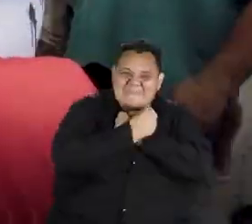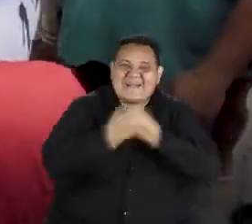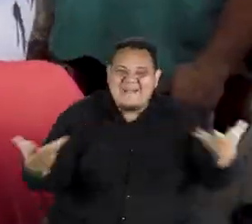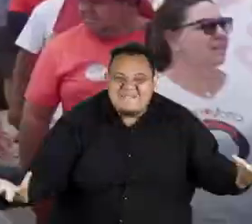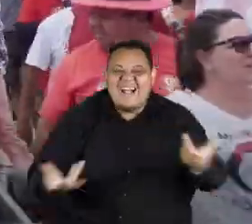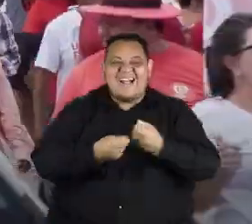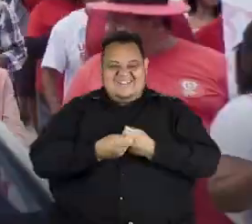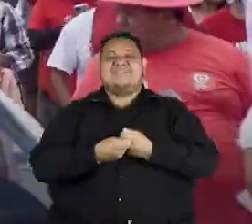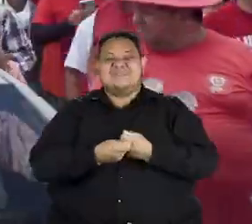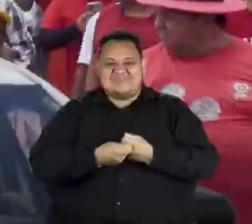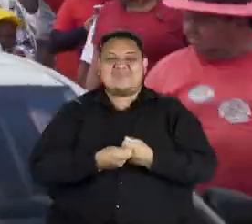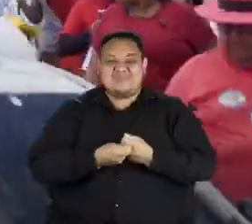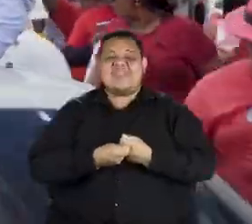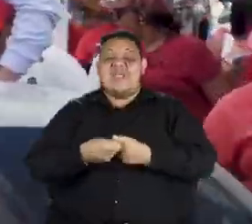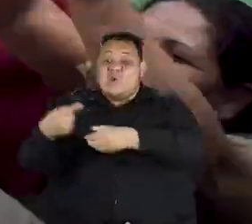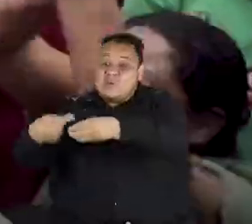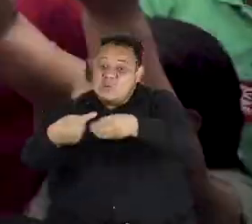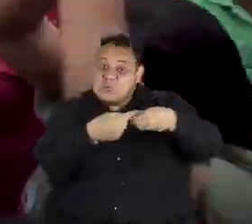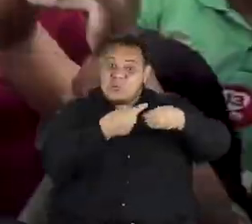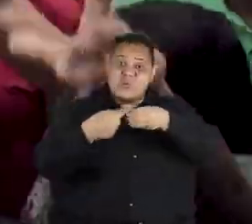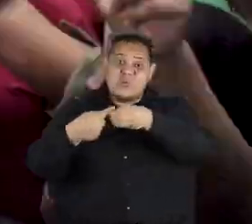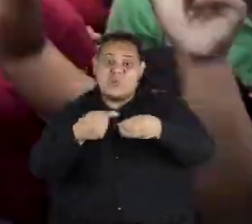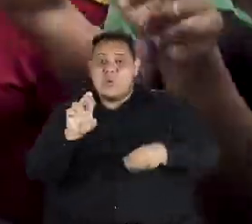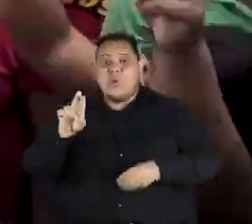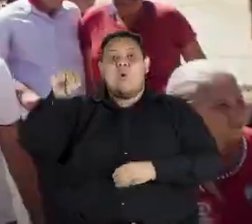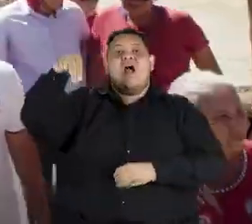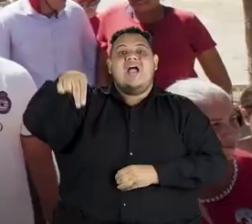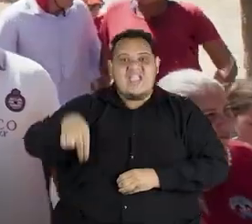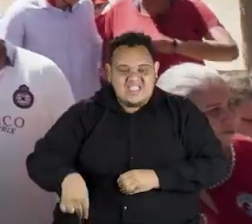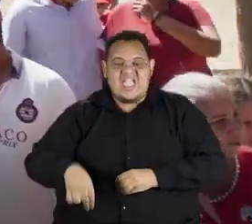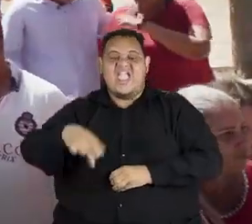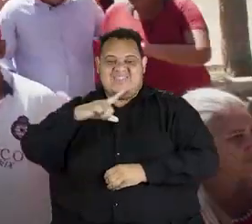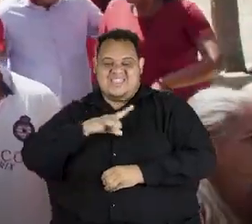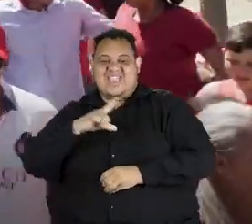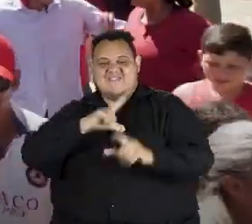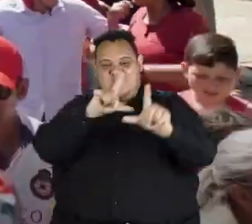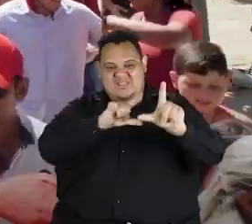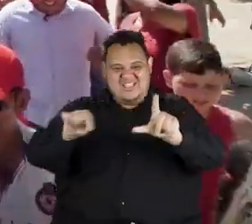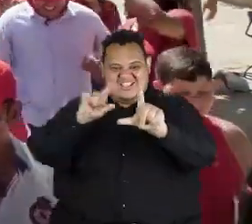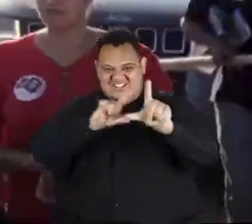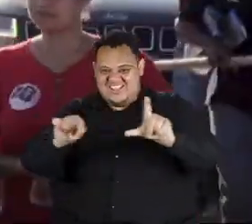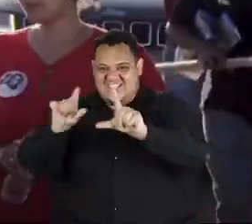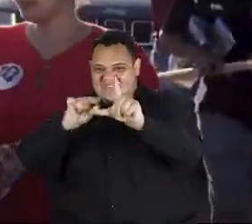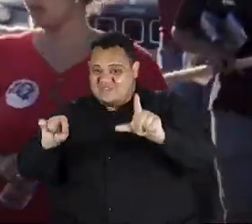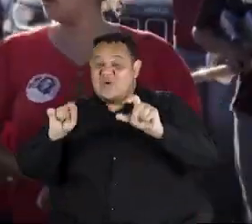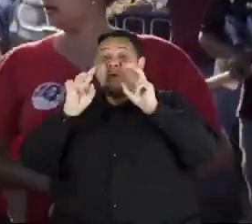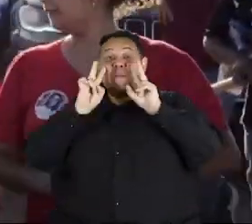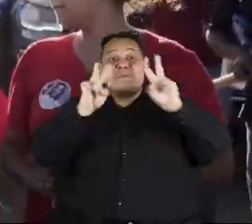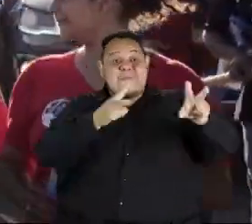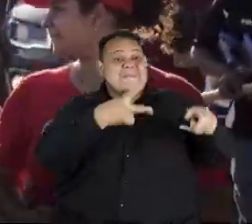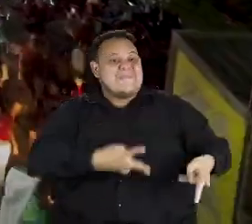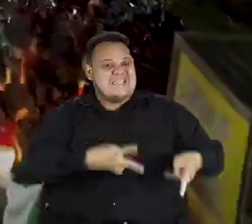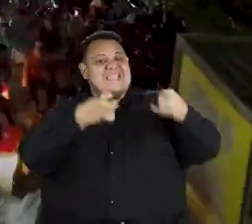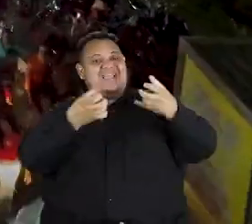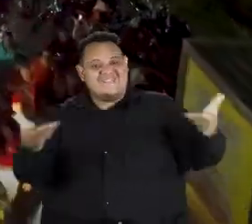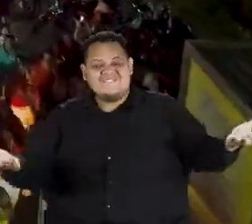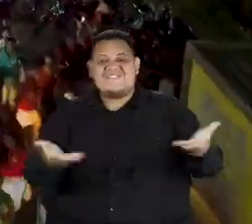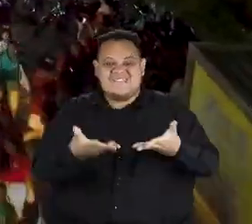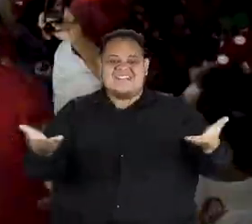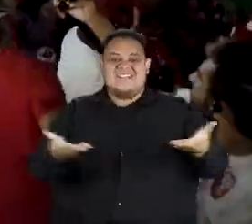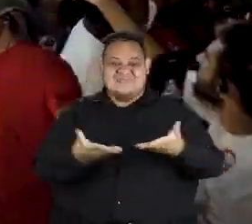maravilhoso. Santa Maria, Riachuelo, Caixara do Rio do Vento, Pedro Avelino,